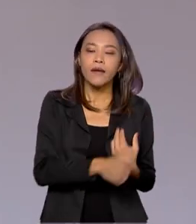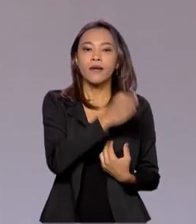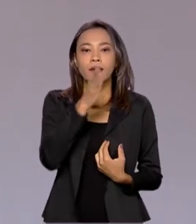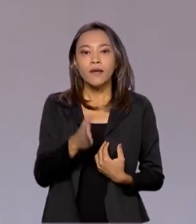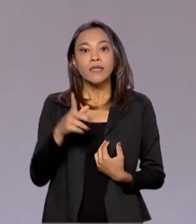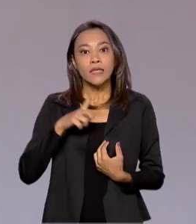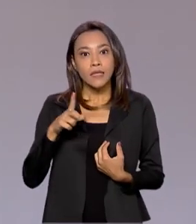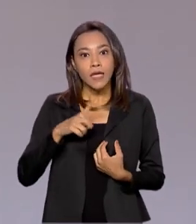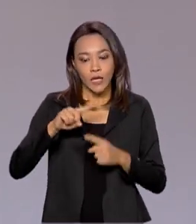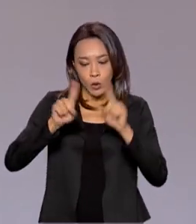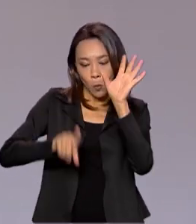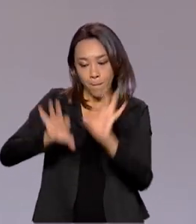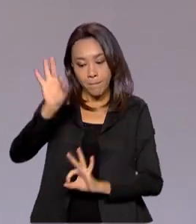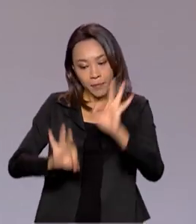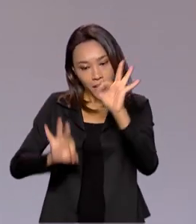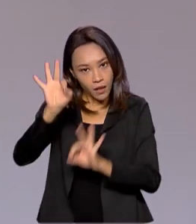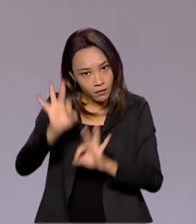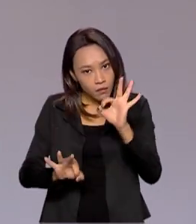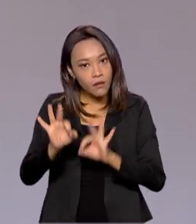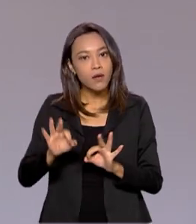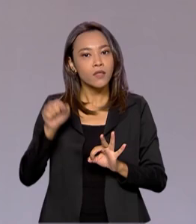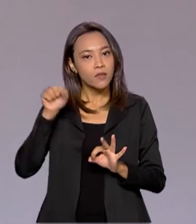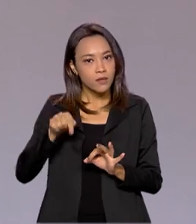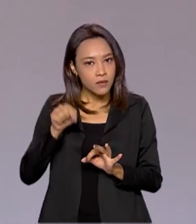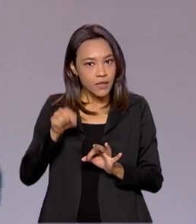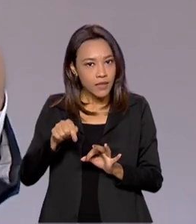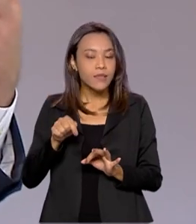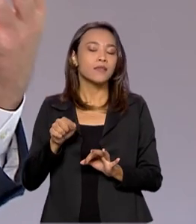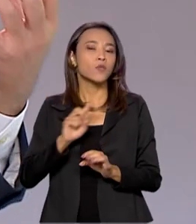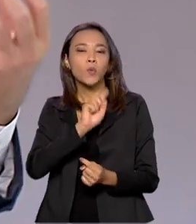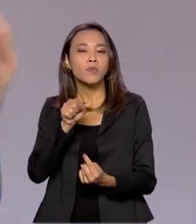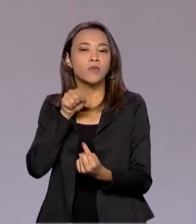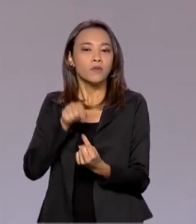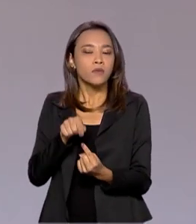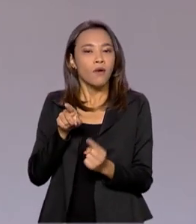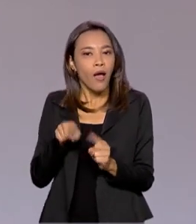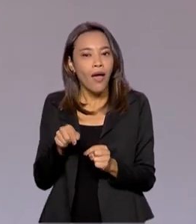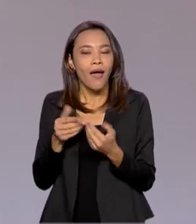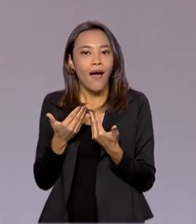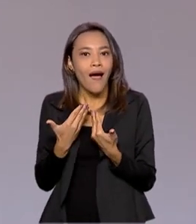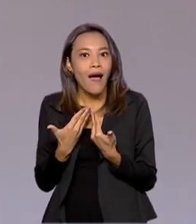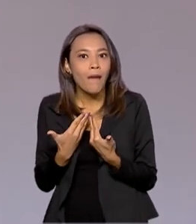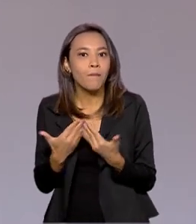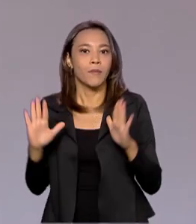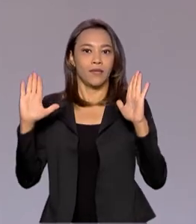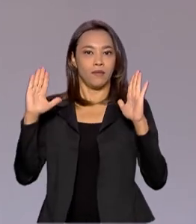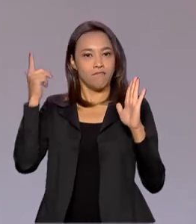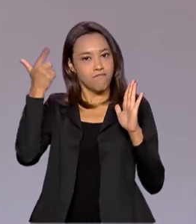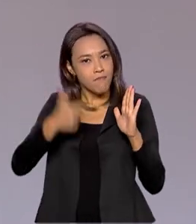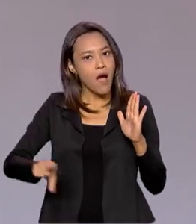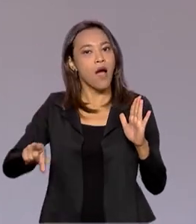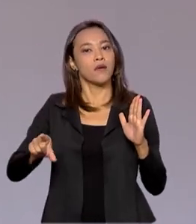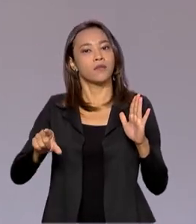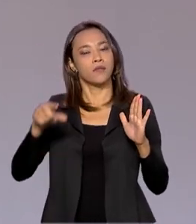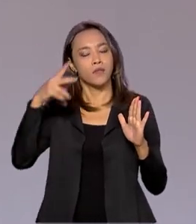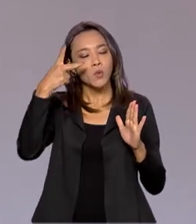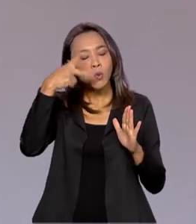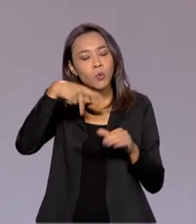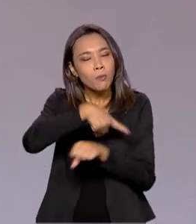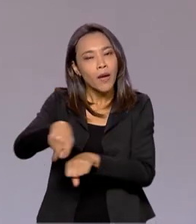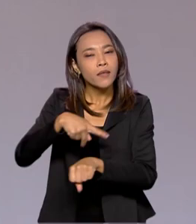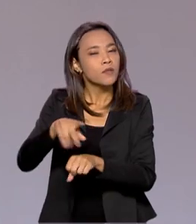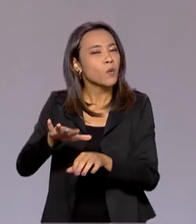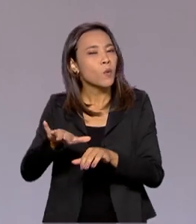plano de desinvestimentos, e nesse plano de desinvestimentos, a ideia é abrir esse setor de refino no país. Quais